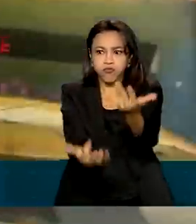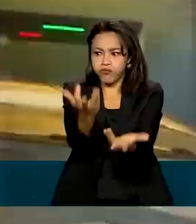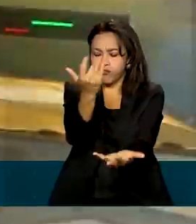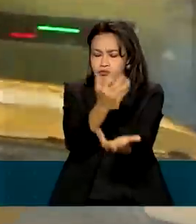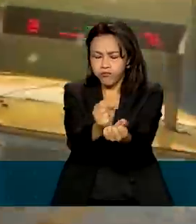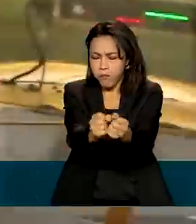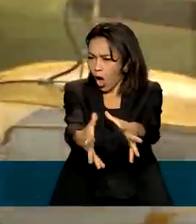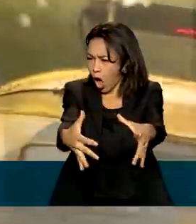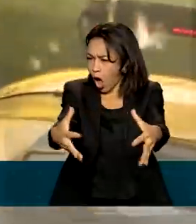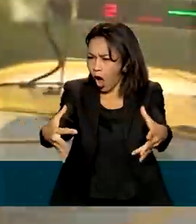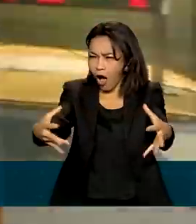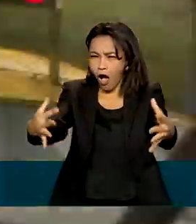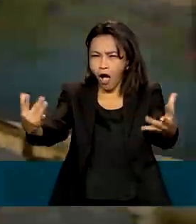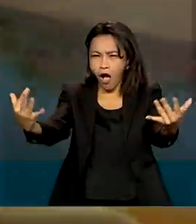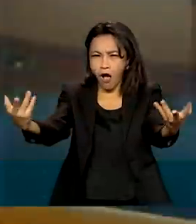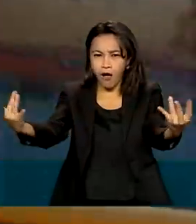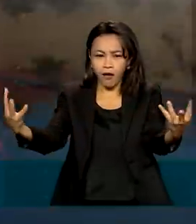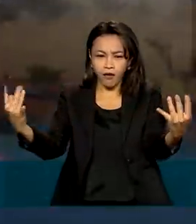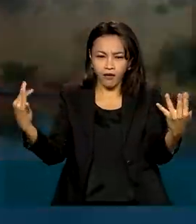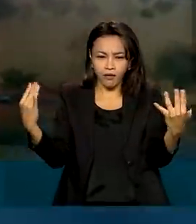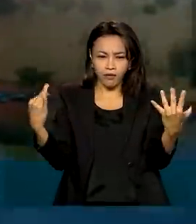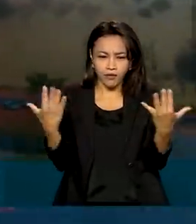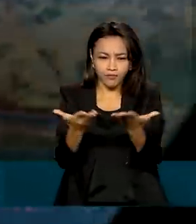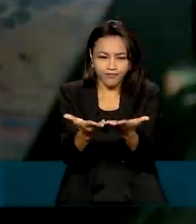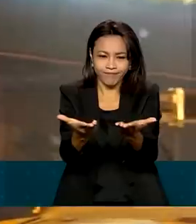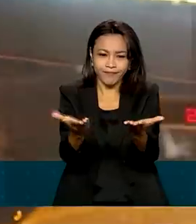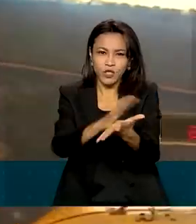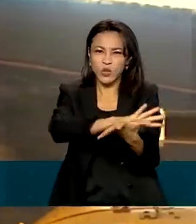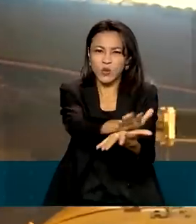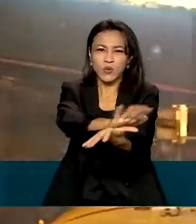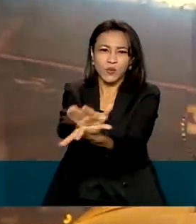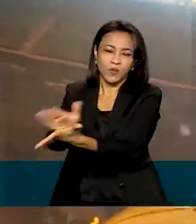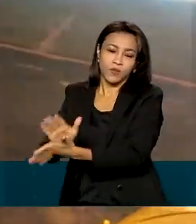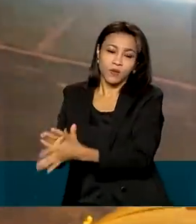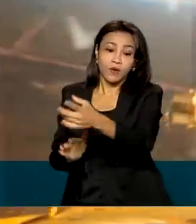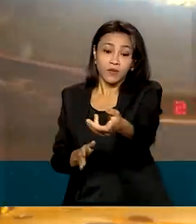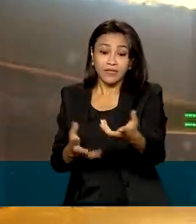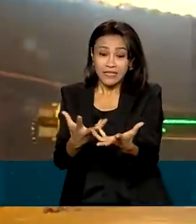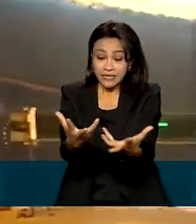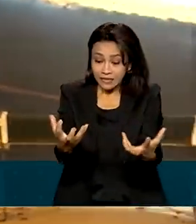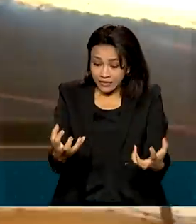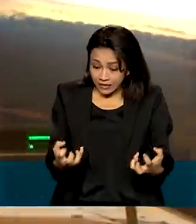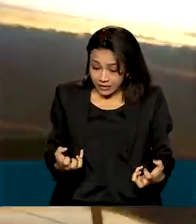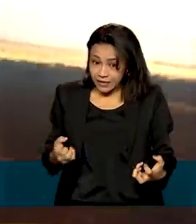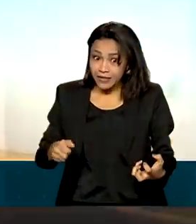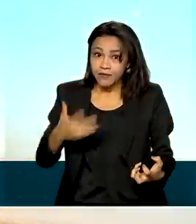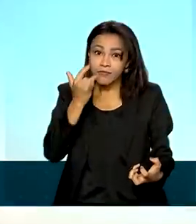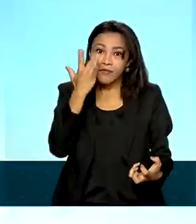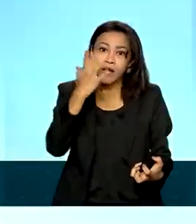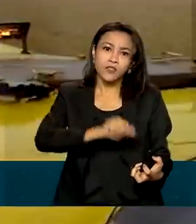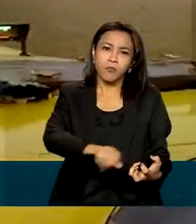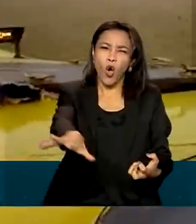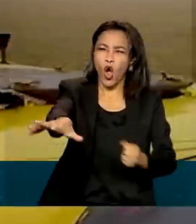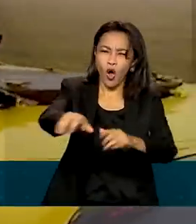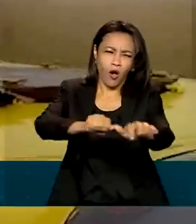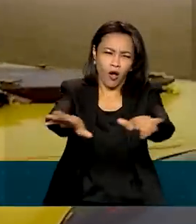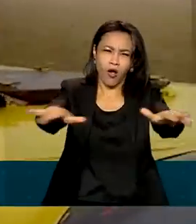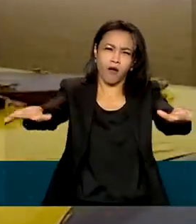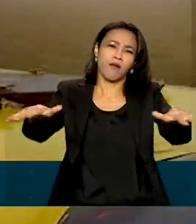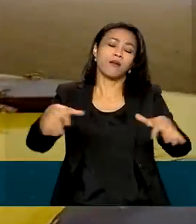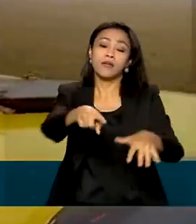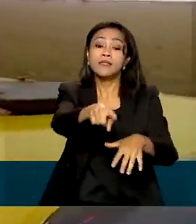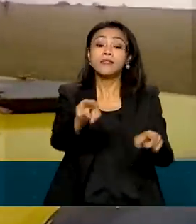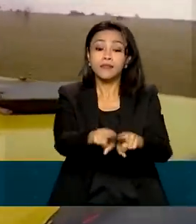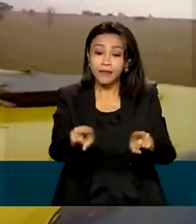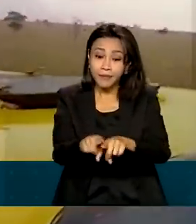rapidamente toda a vida que está pela frente. A mata seca ajuda a espalhar as chamas e, em muitos